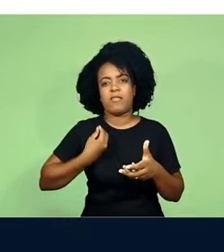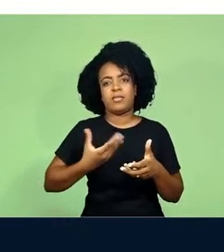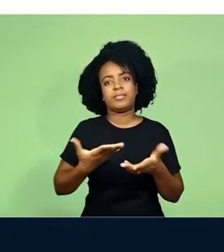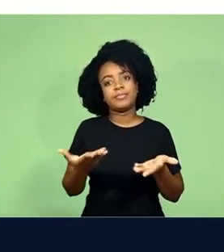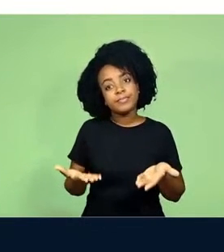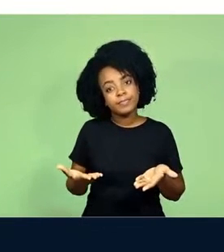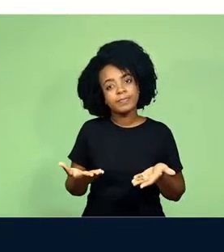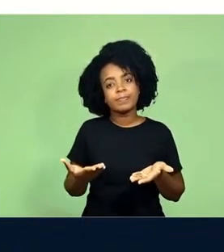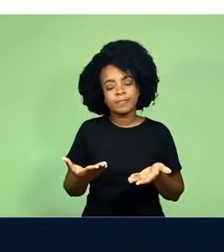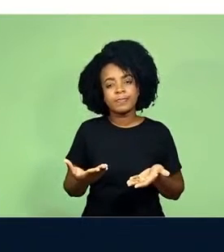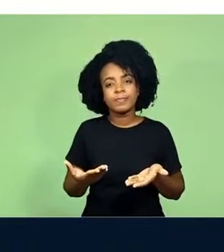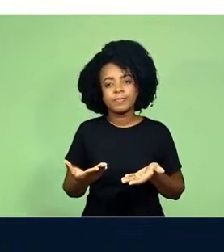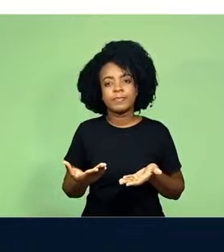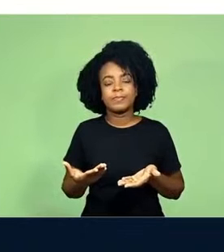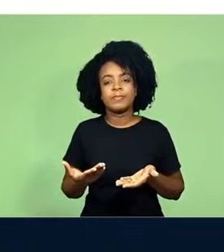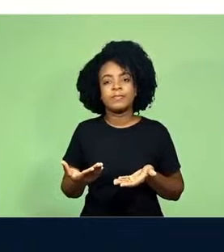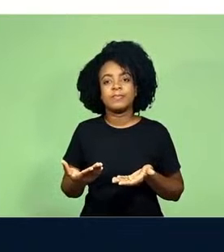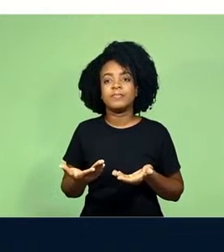vida.